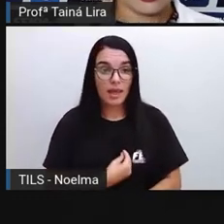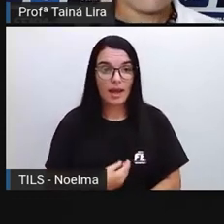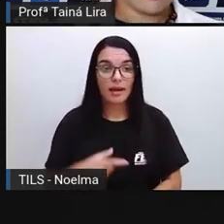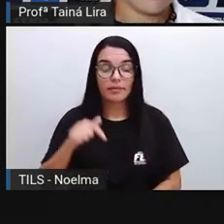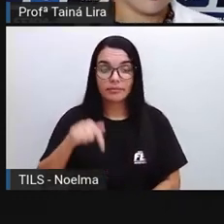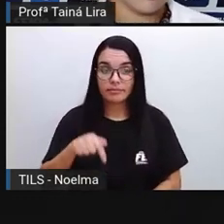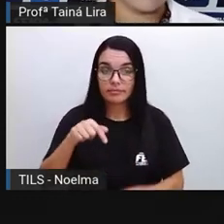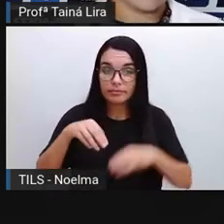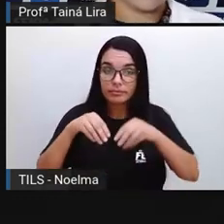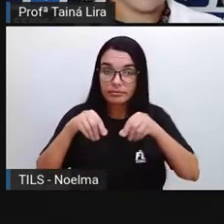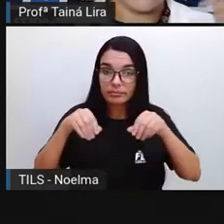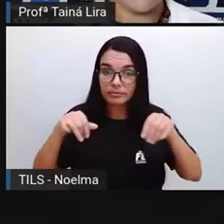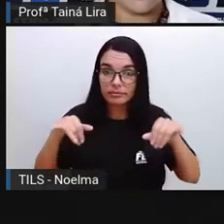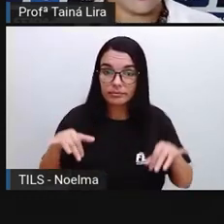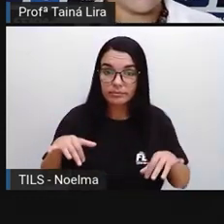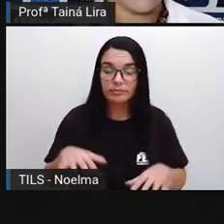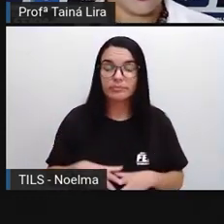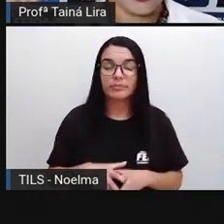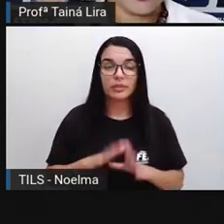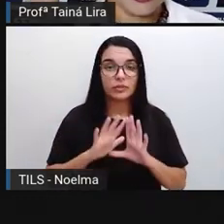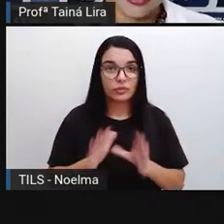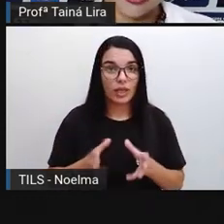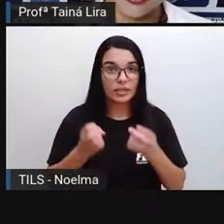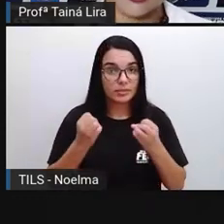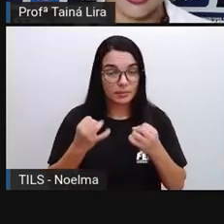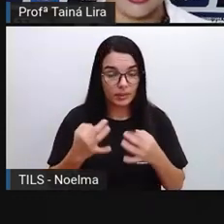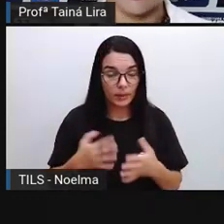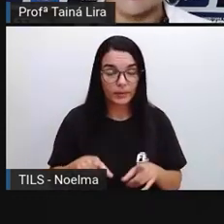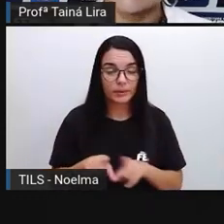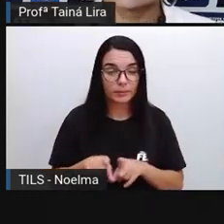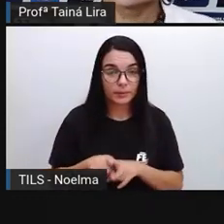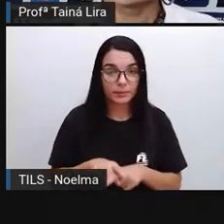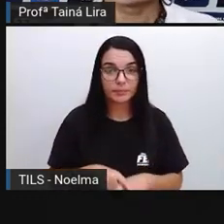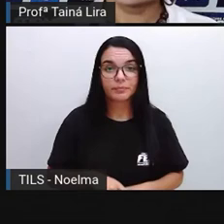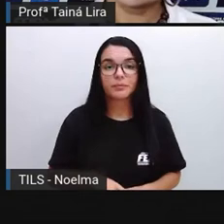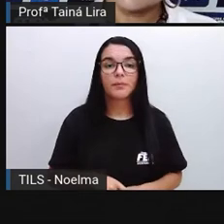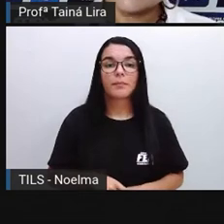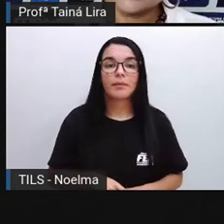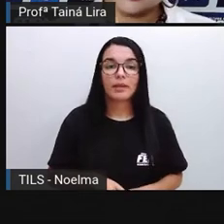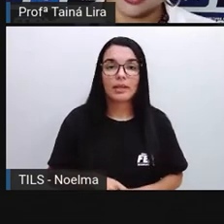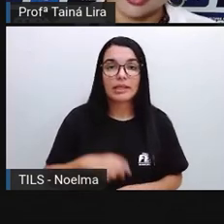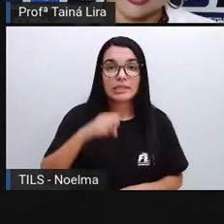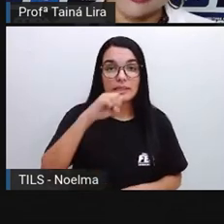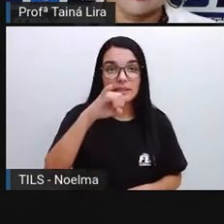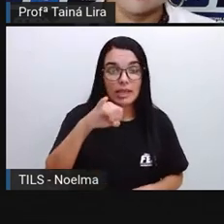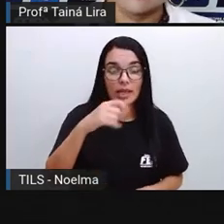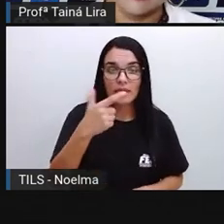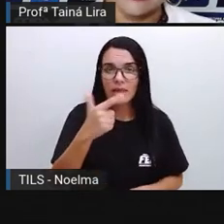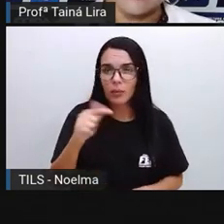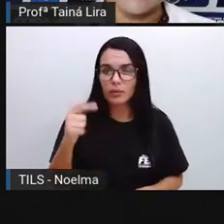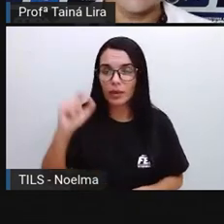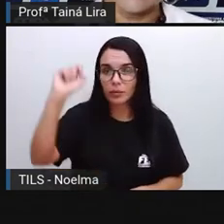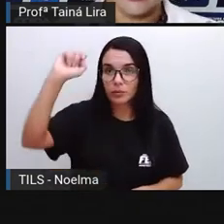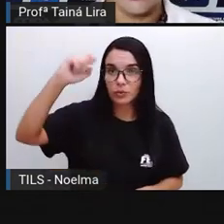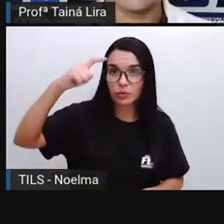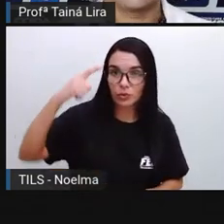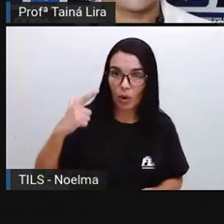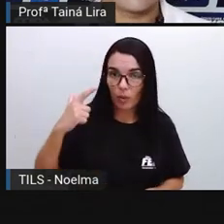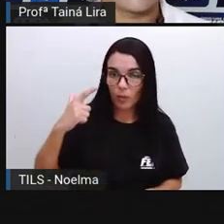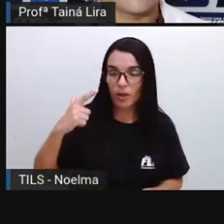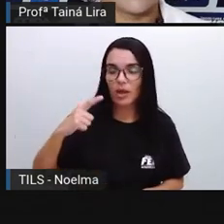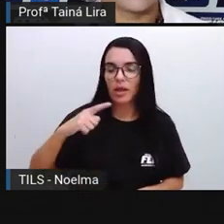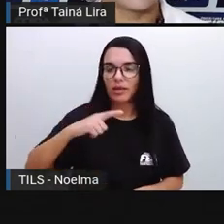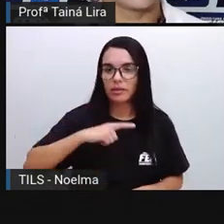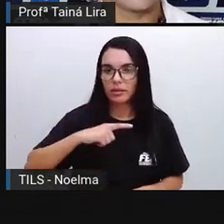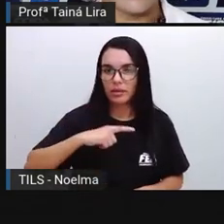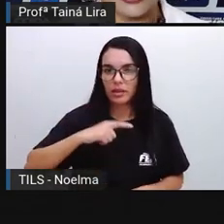Nós já vimos isso, já falou isso agora no início da aula. Sem o Sol, né? Iluminando e